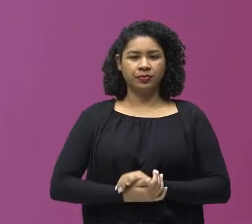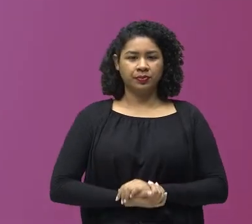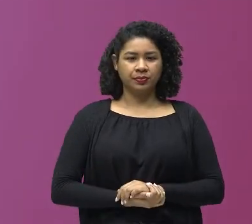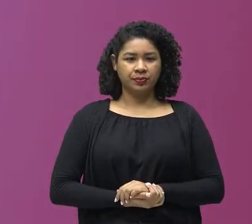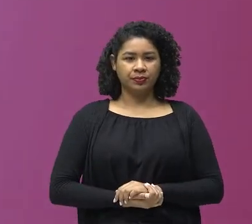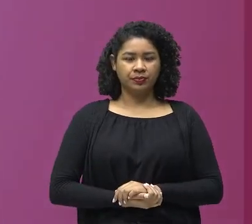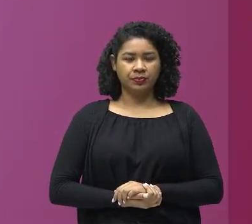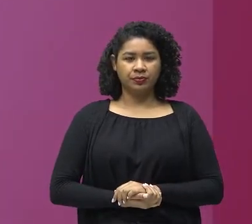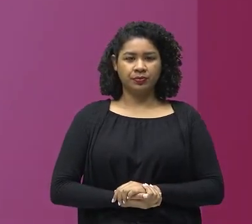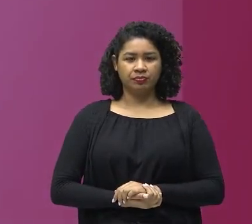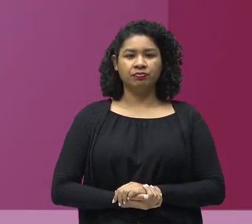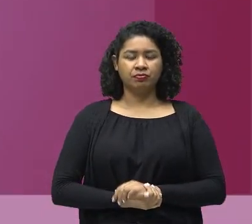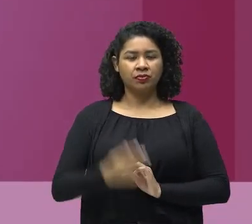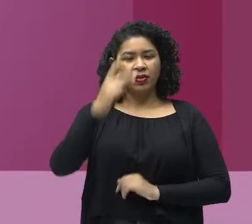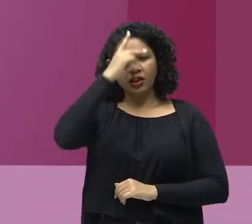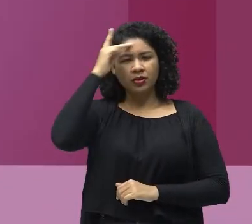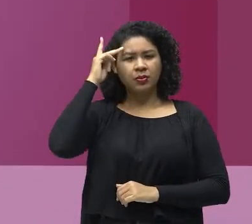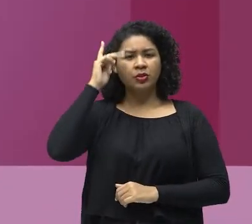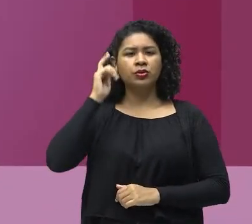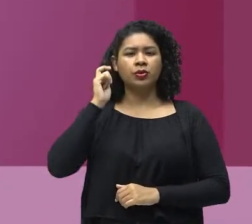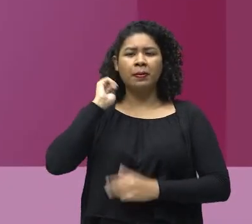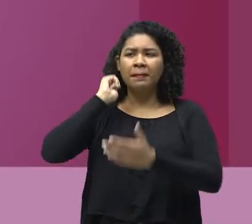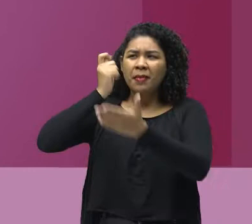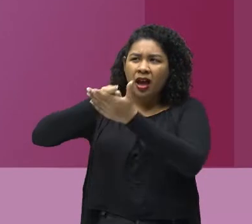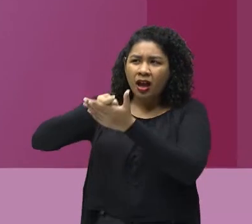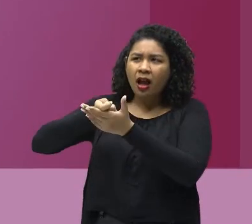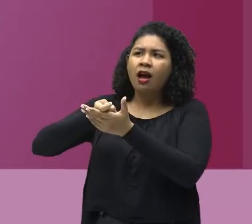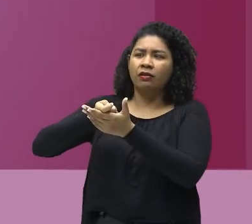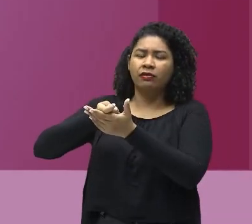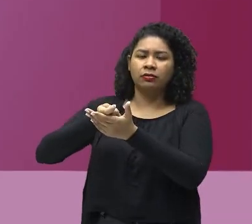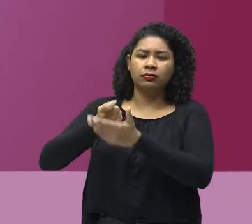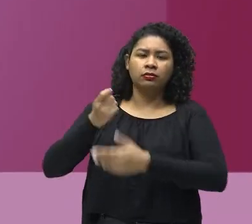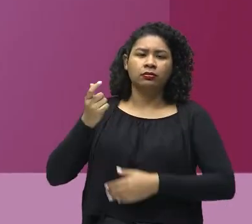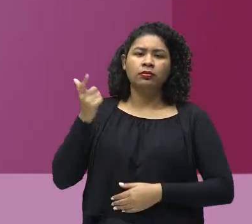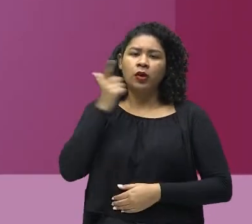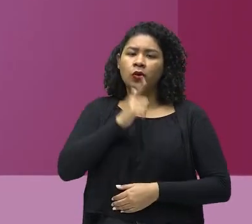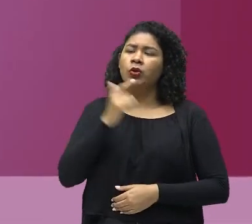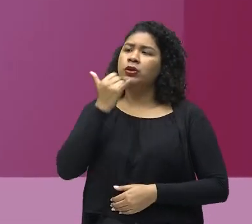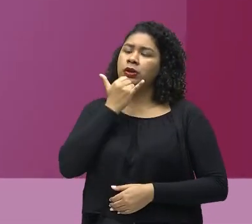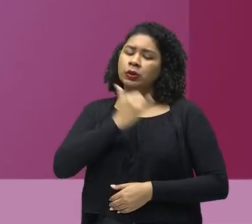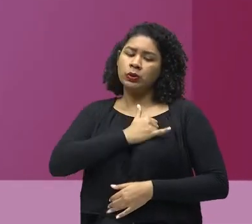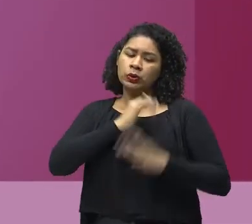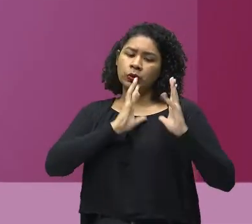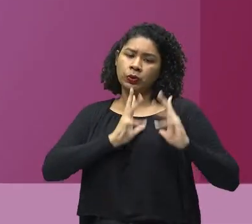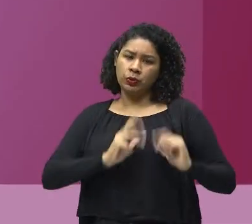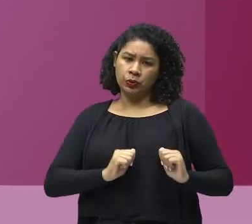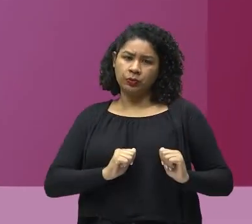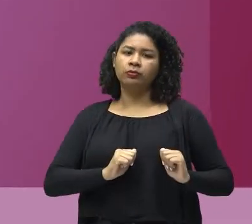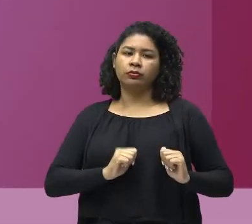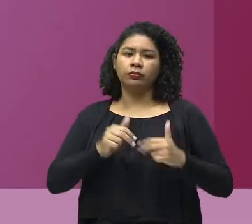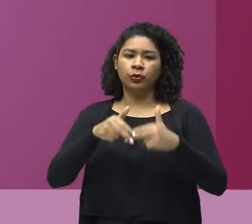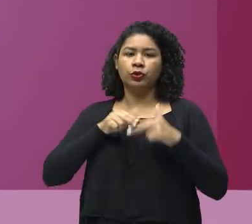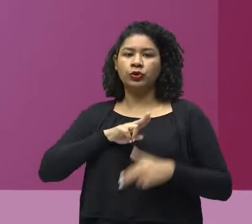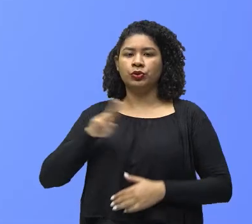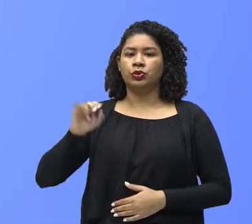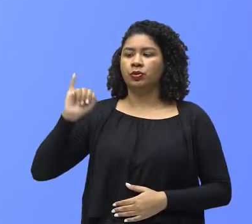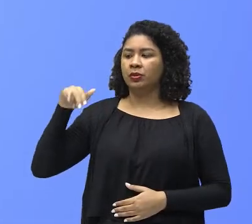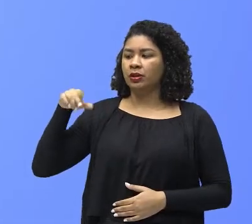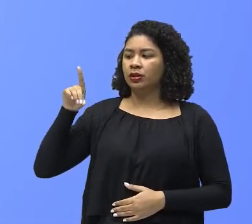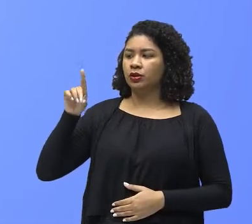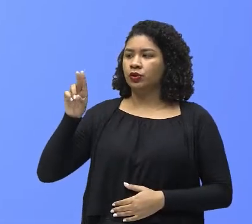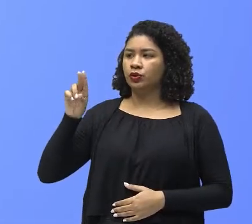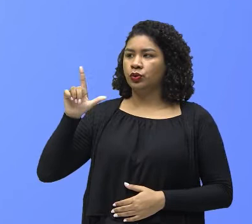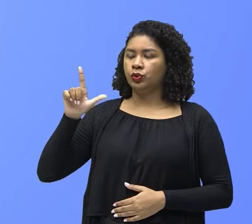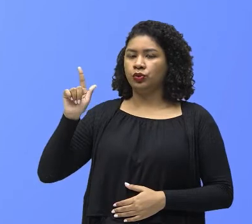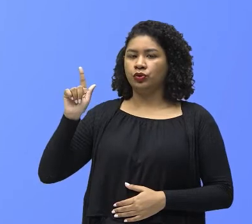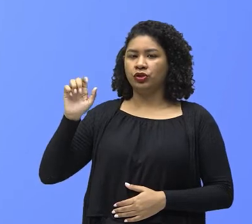As pessoas pagavam para serem perdoadas. Para cada pecado, um valor era pago. Isto era indulgência. O